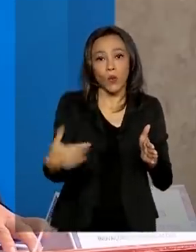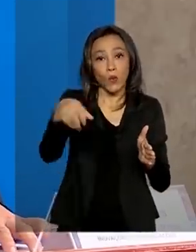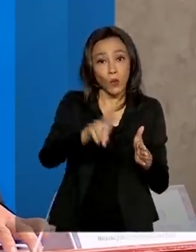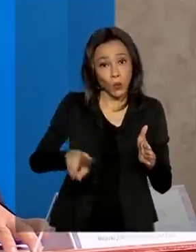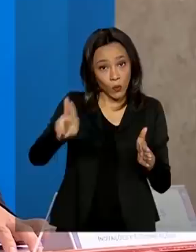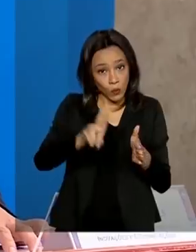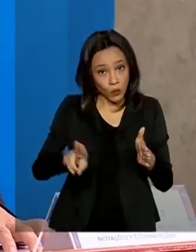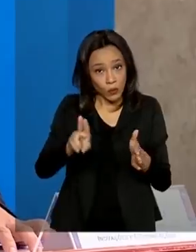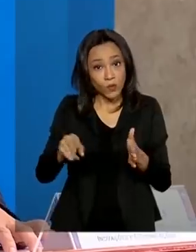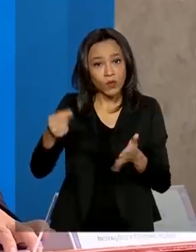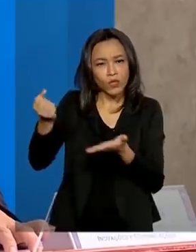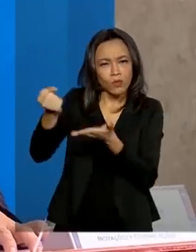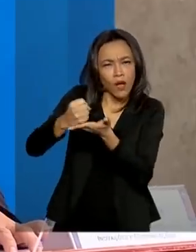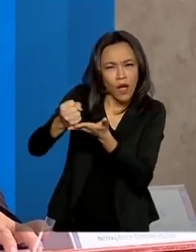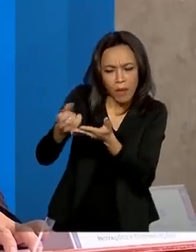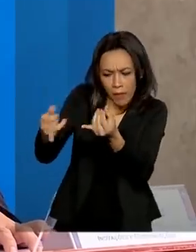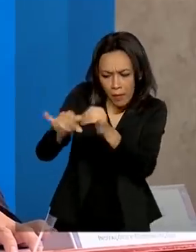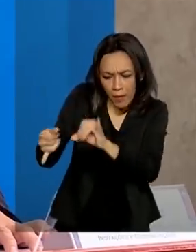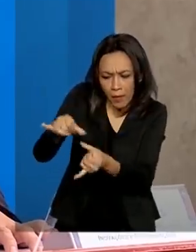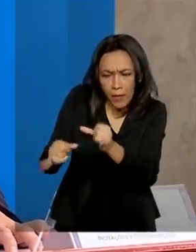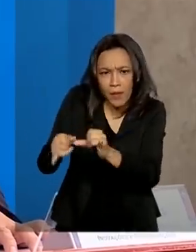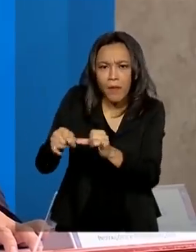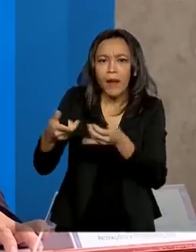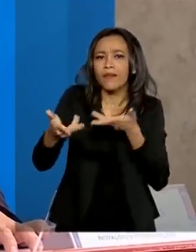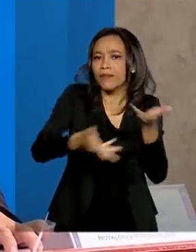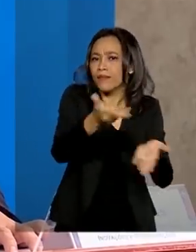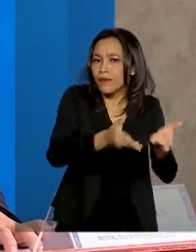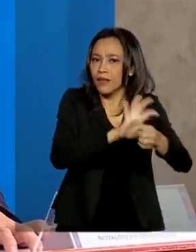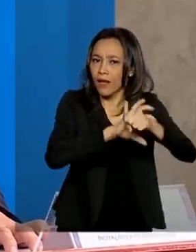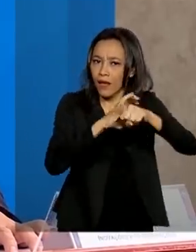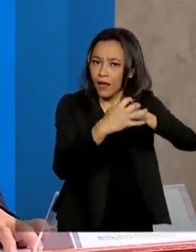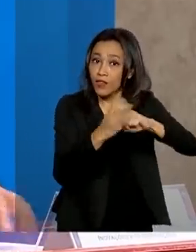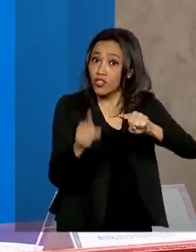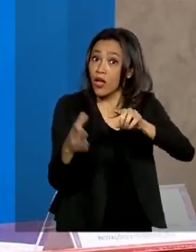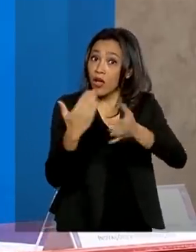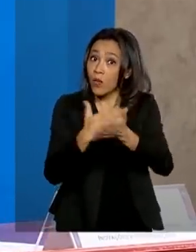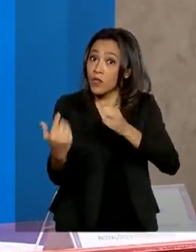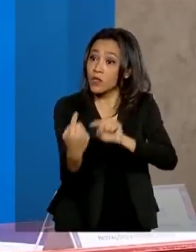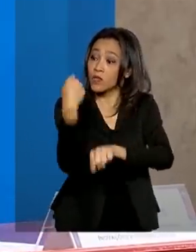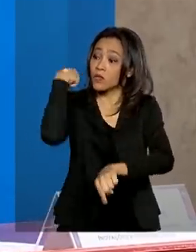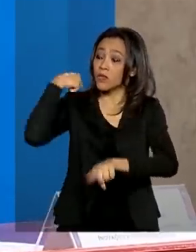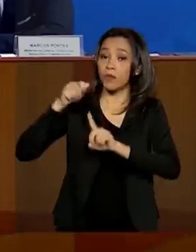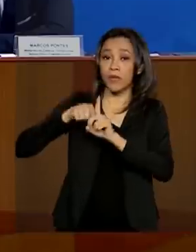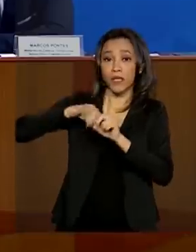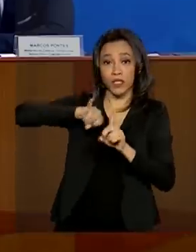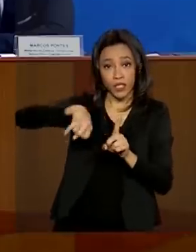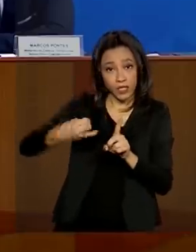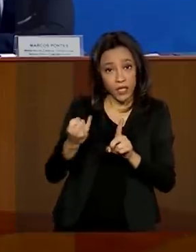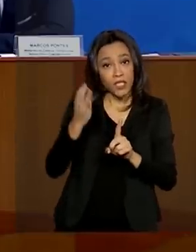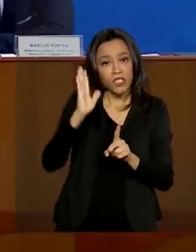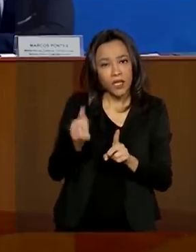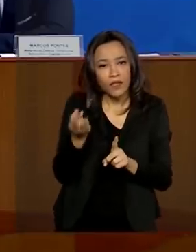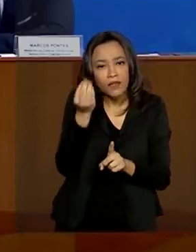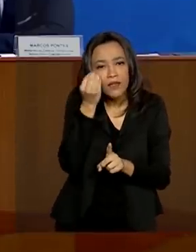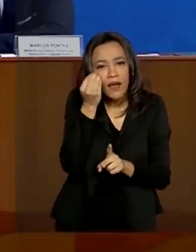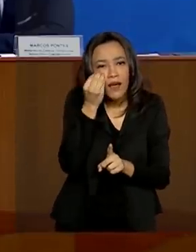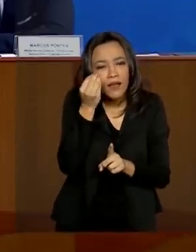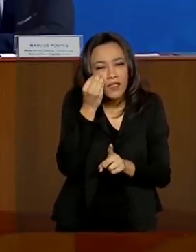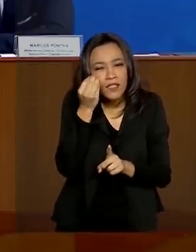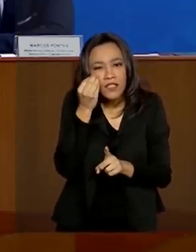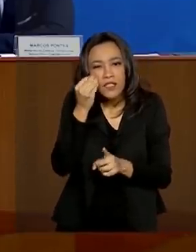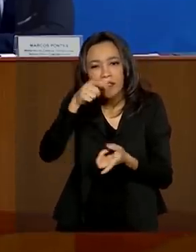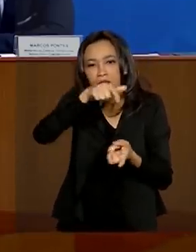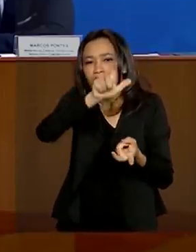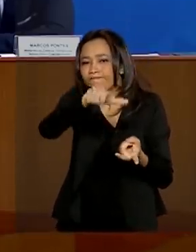nitazoxanida para tratar a Covid-19 começou em janeiro e já está em fase dos testes clínicos.